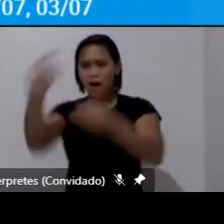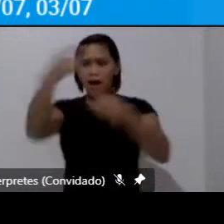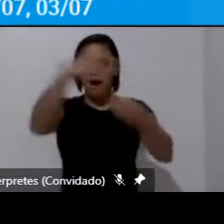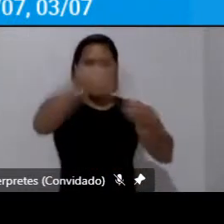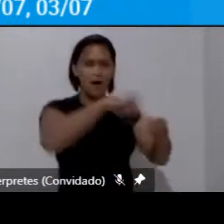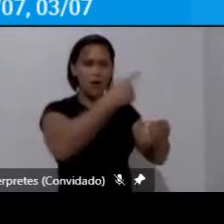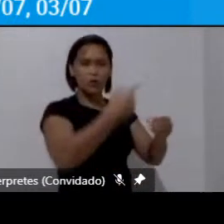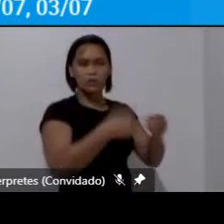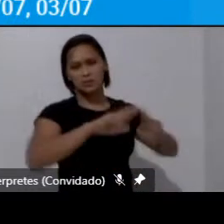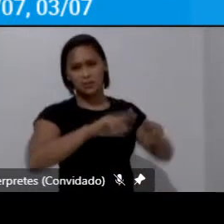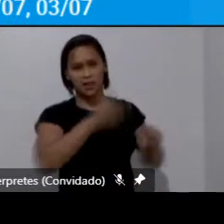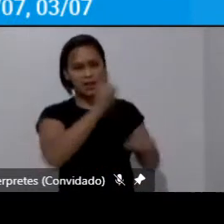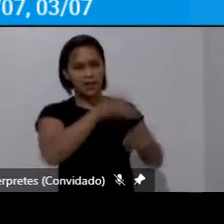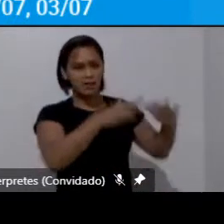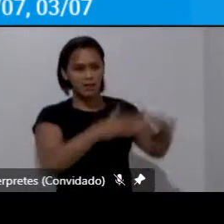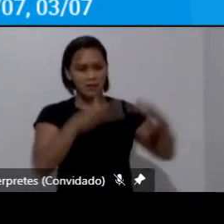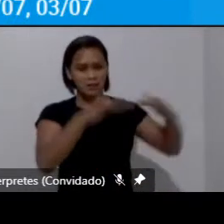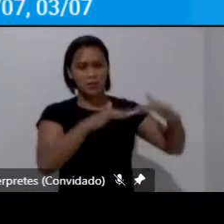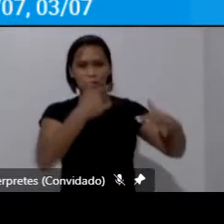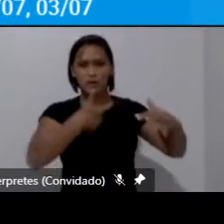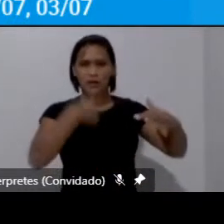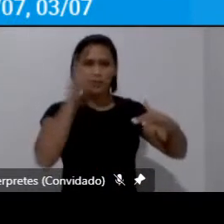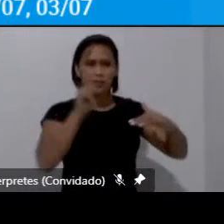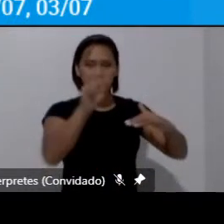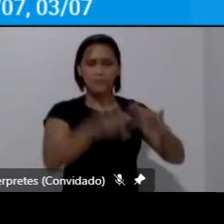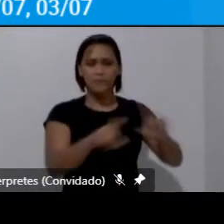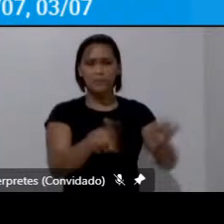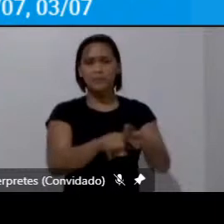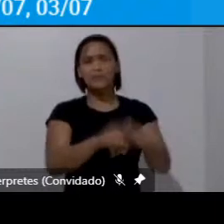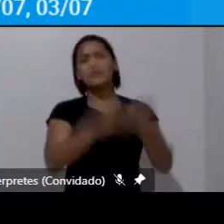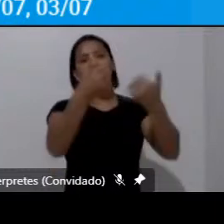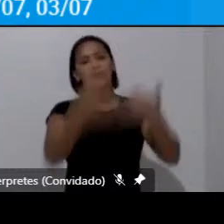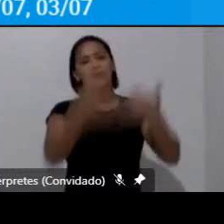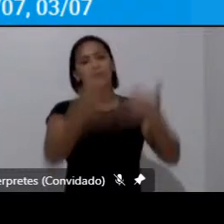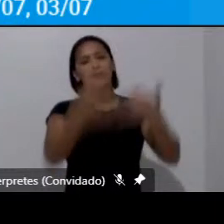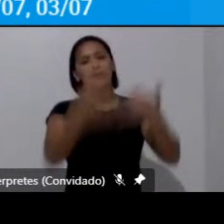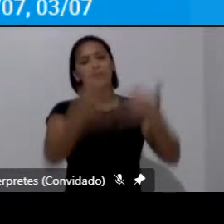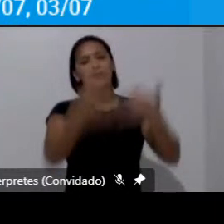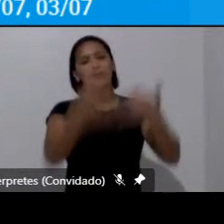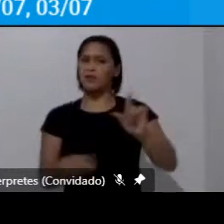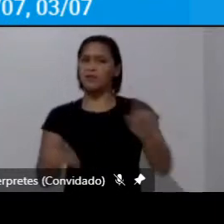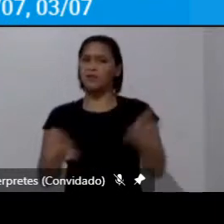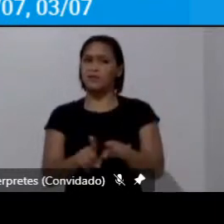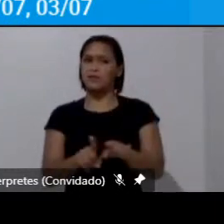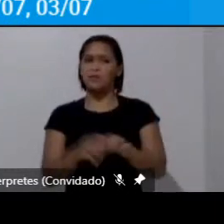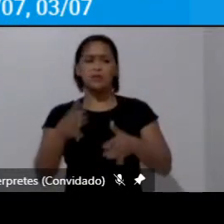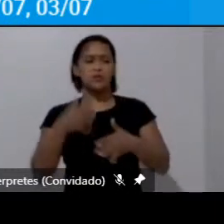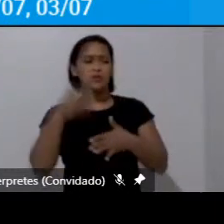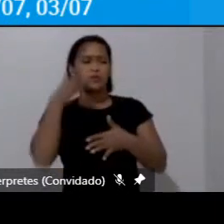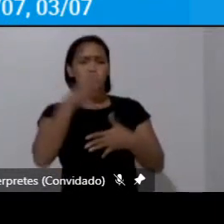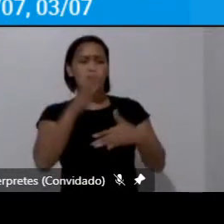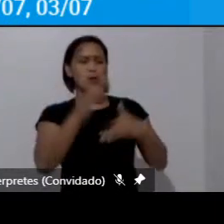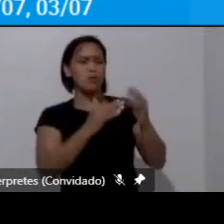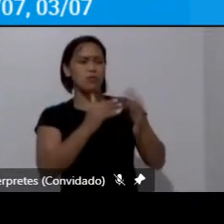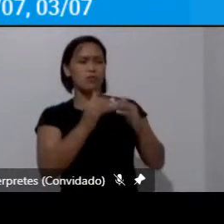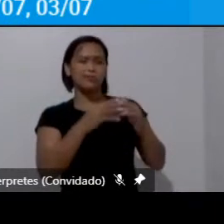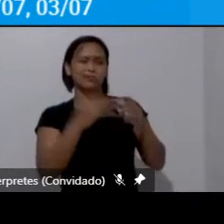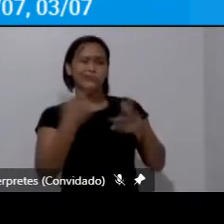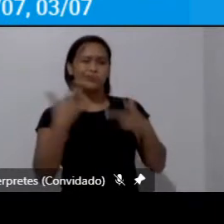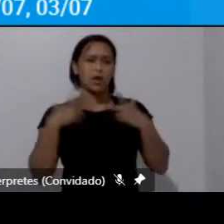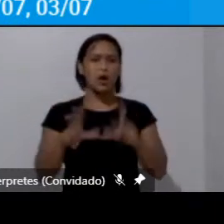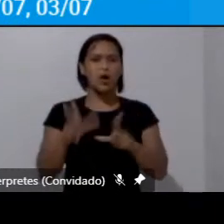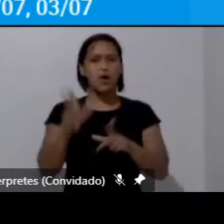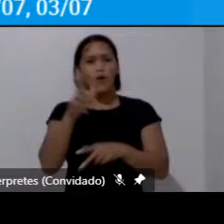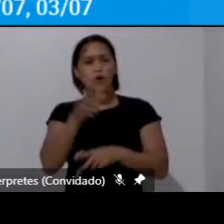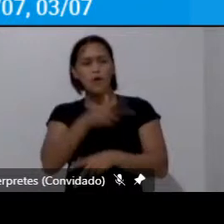mobilidade que seria eventual mas que vai se caracterizar num sentido quase que num estilo de vida urbana.